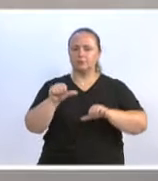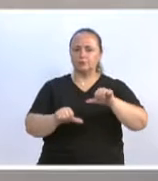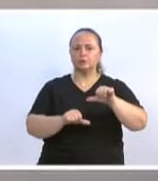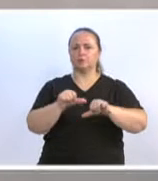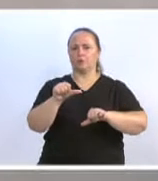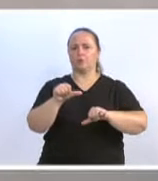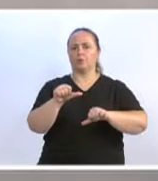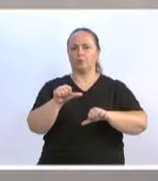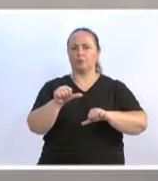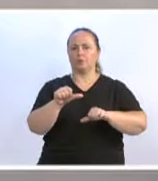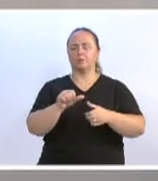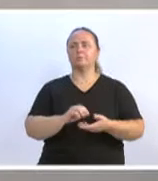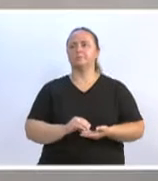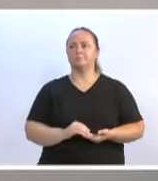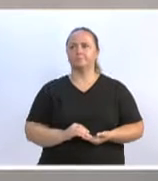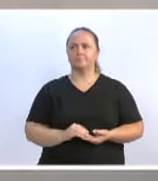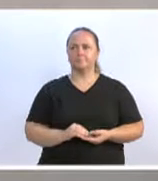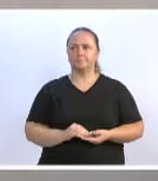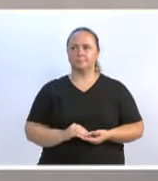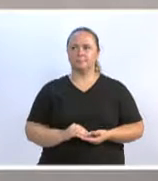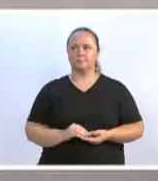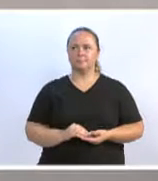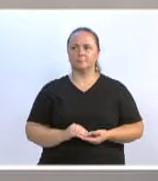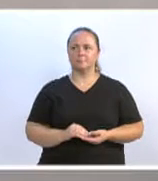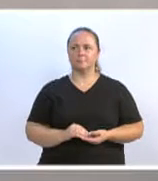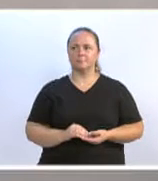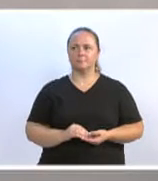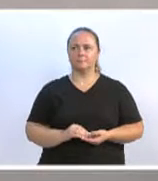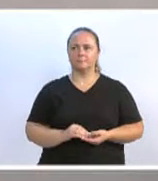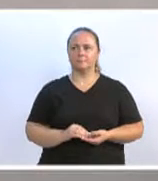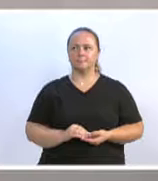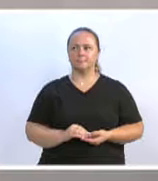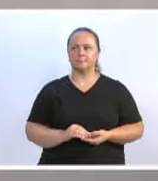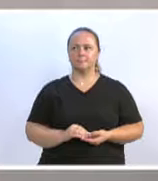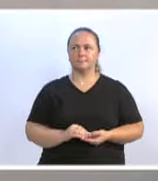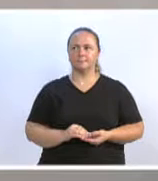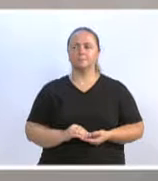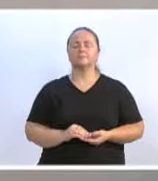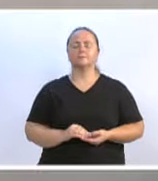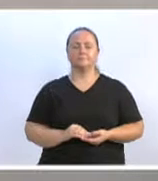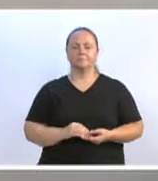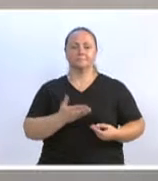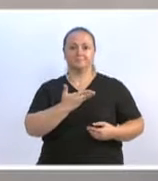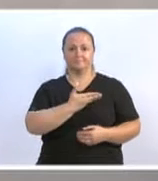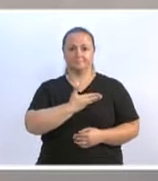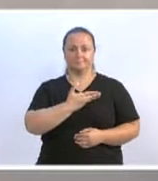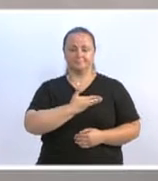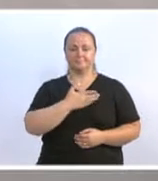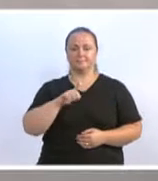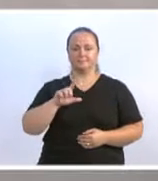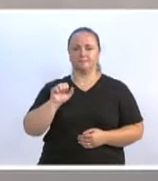Eu tenho que fazer uma referência ao amigo Carlos Lange,